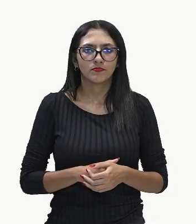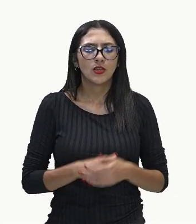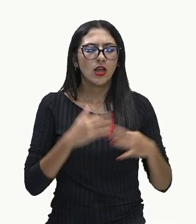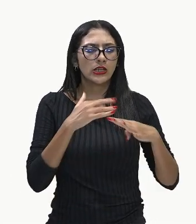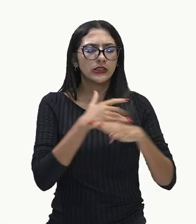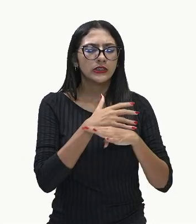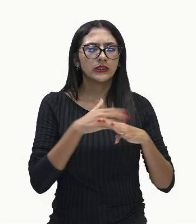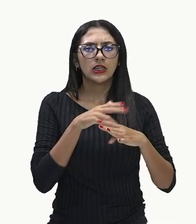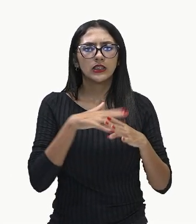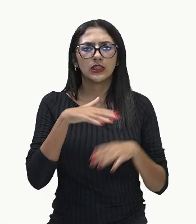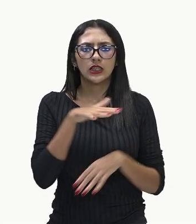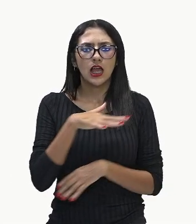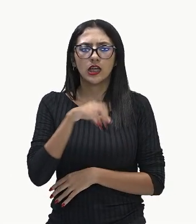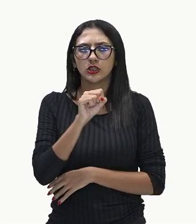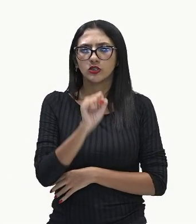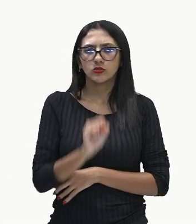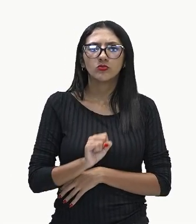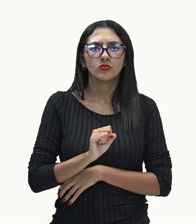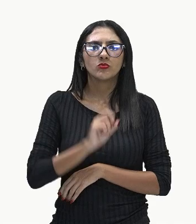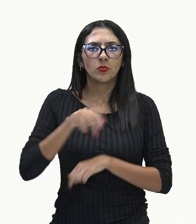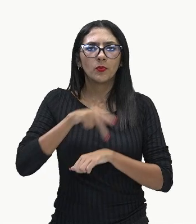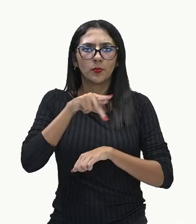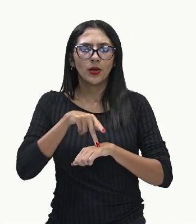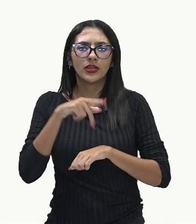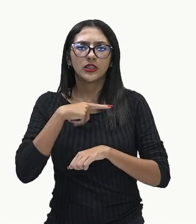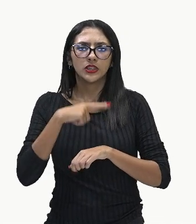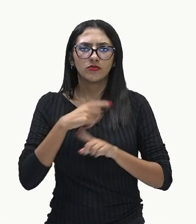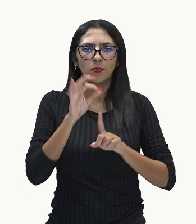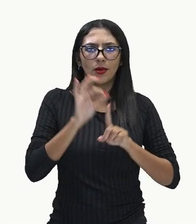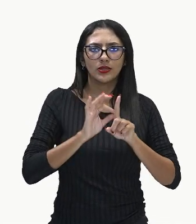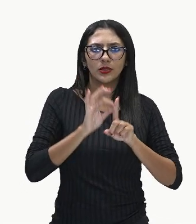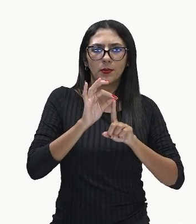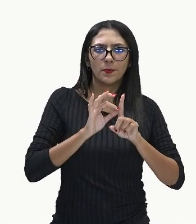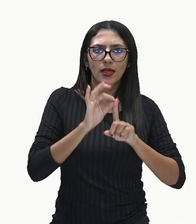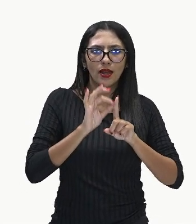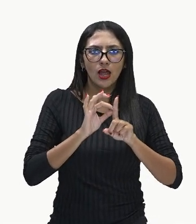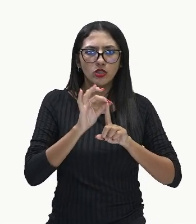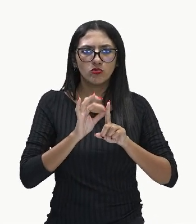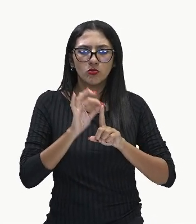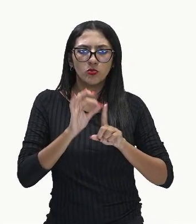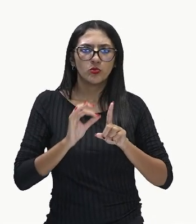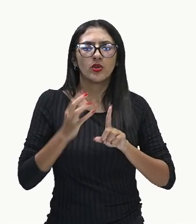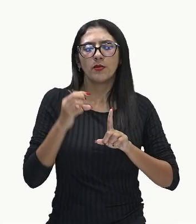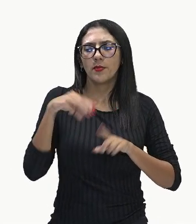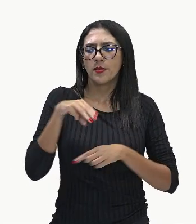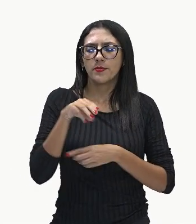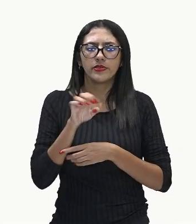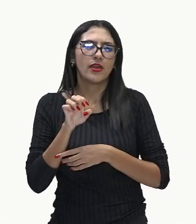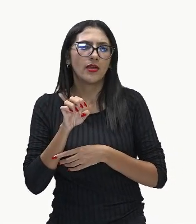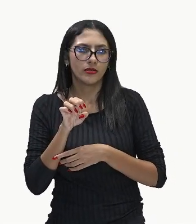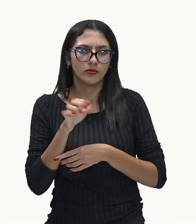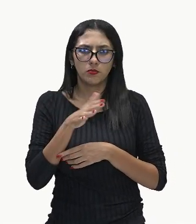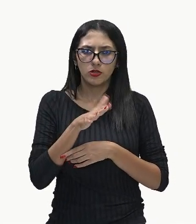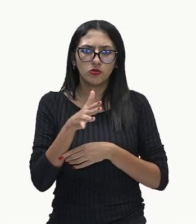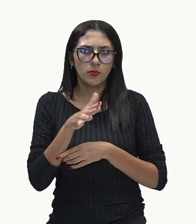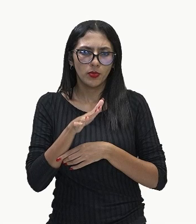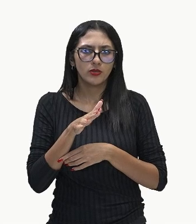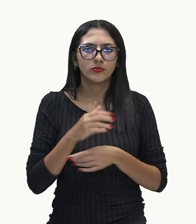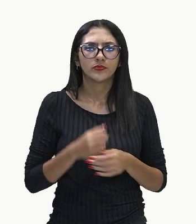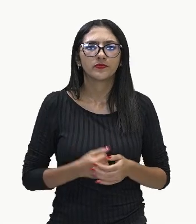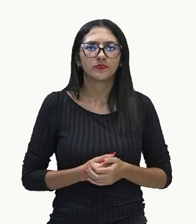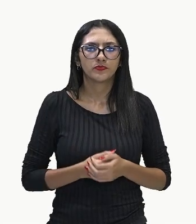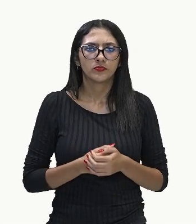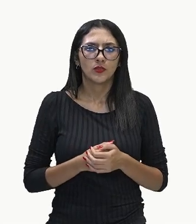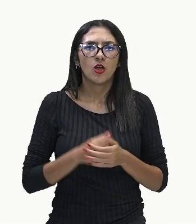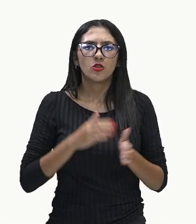do país registrou a temperatura média durante 12, os 12 primeiros dias do mês de junho de 2018.